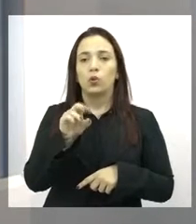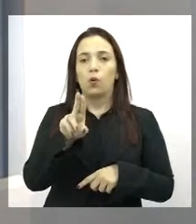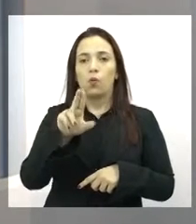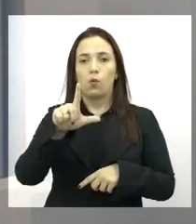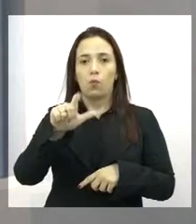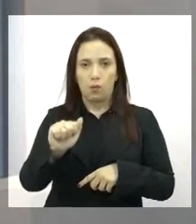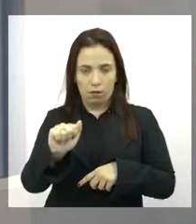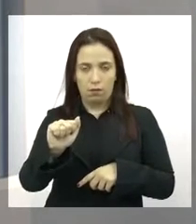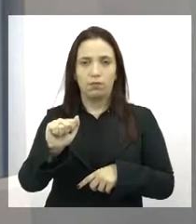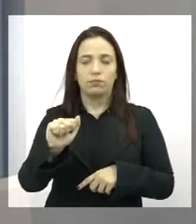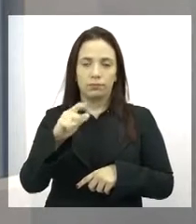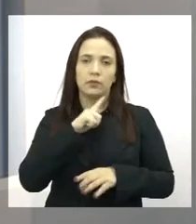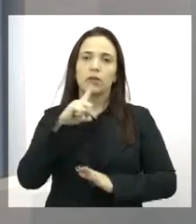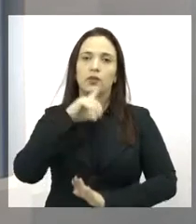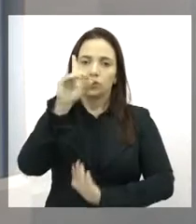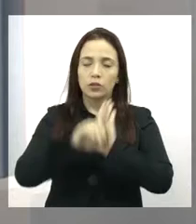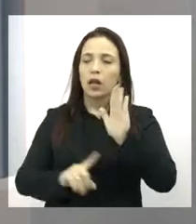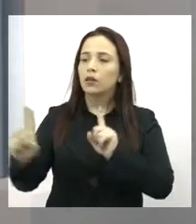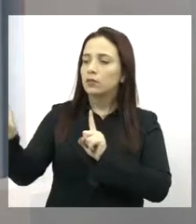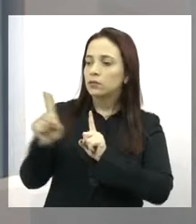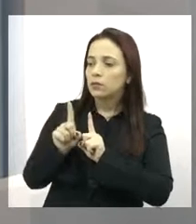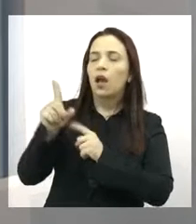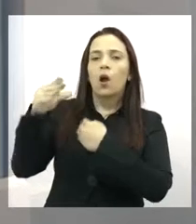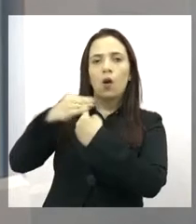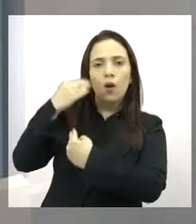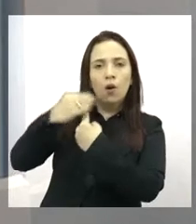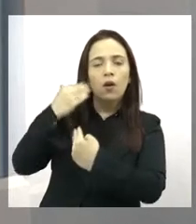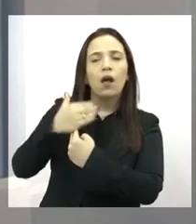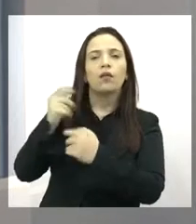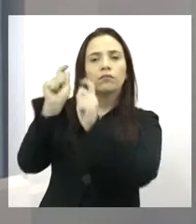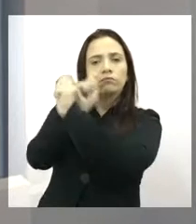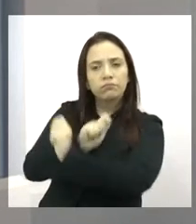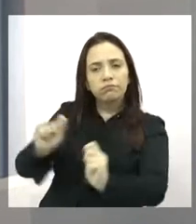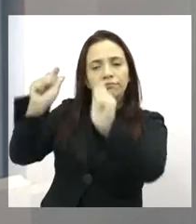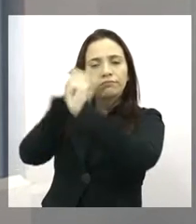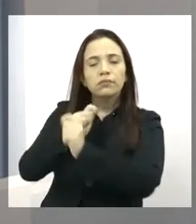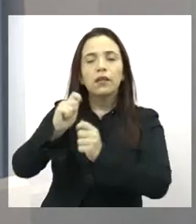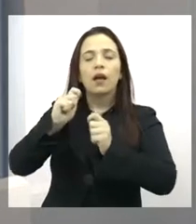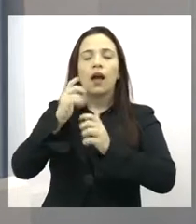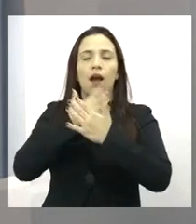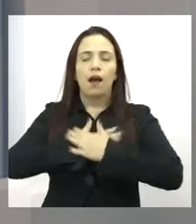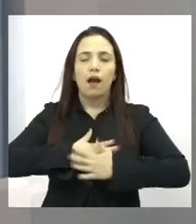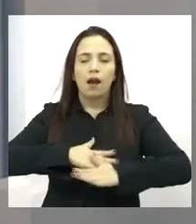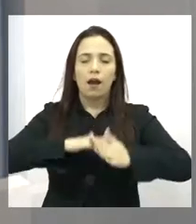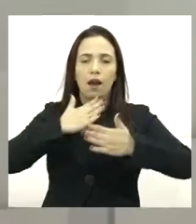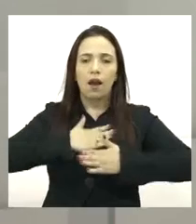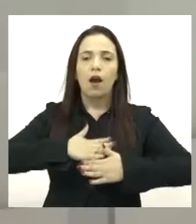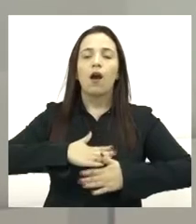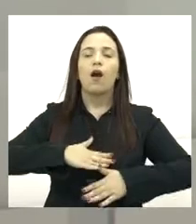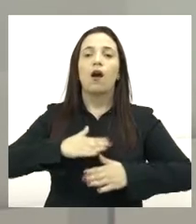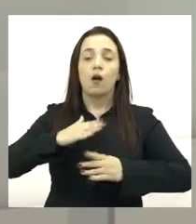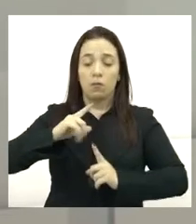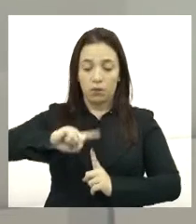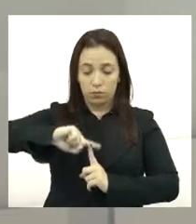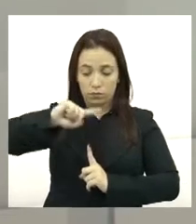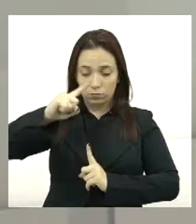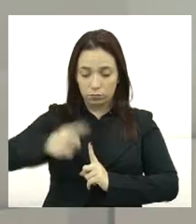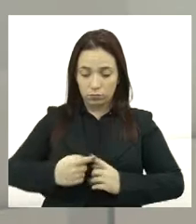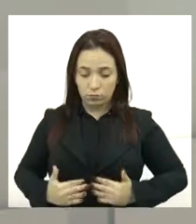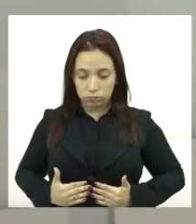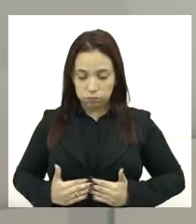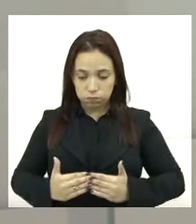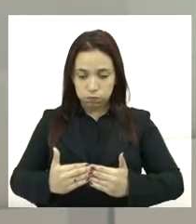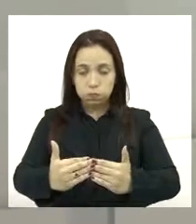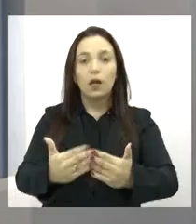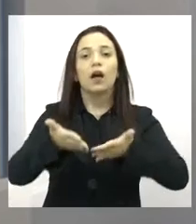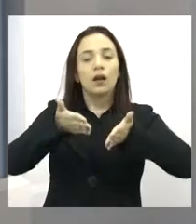profissional, que dá um suporte psicológico e emocional à mulher durante a gestação, o parto e o pós-parto. Então, se a